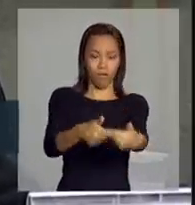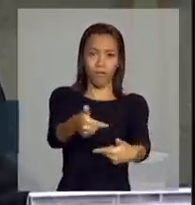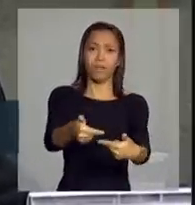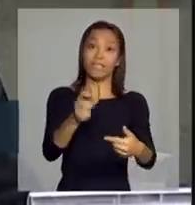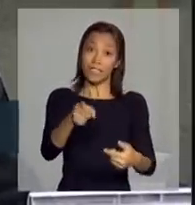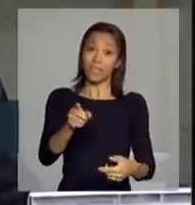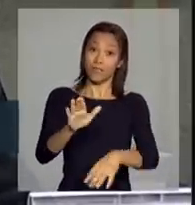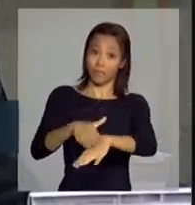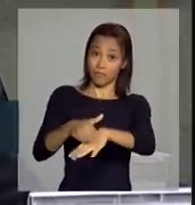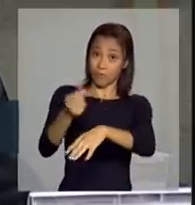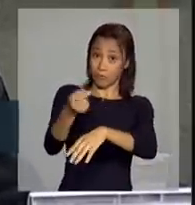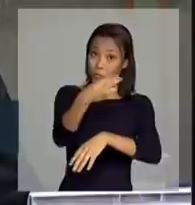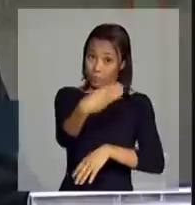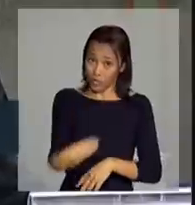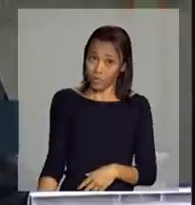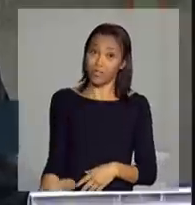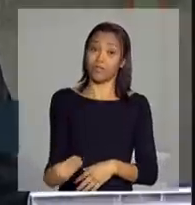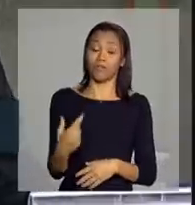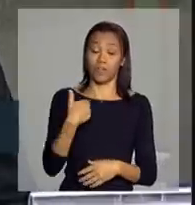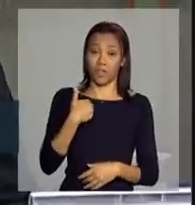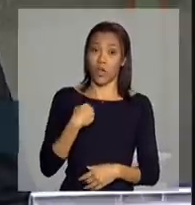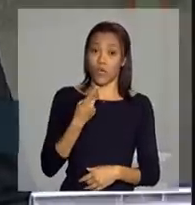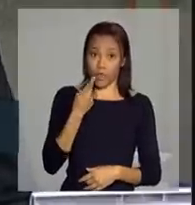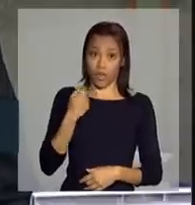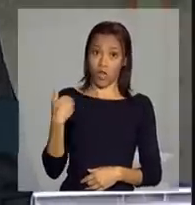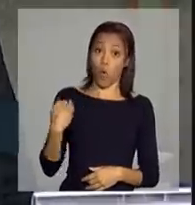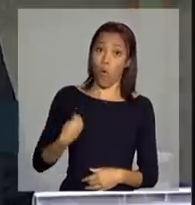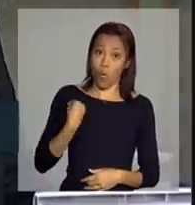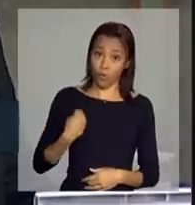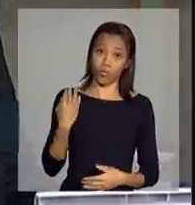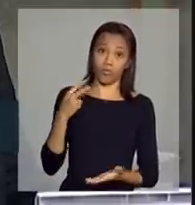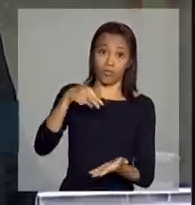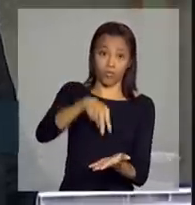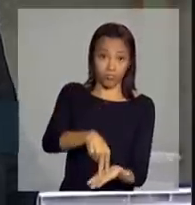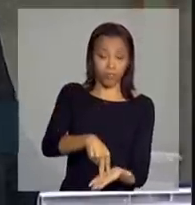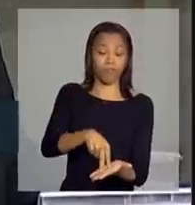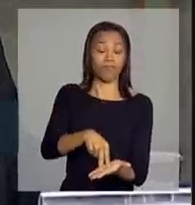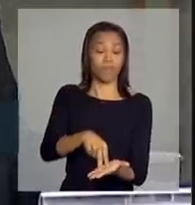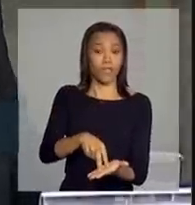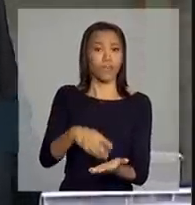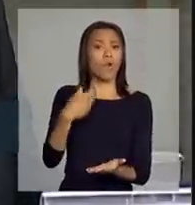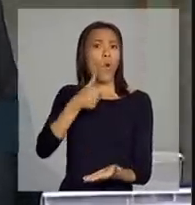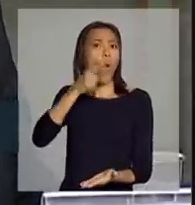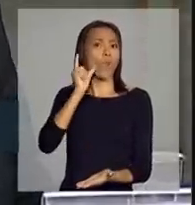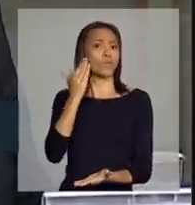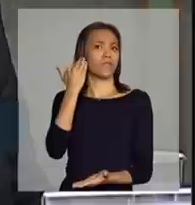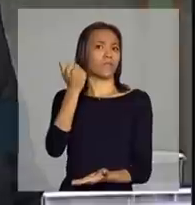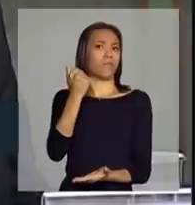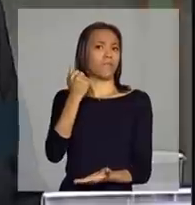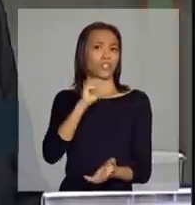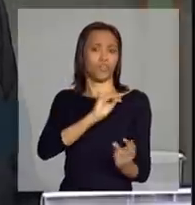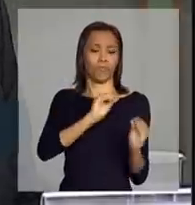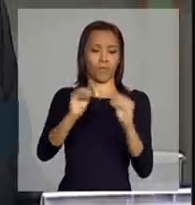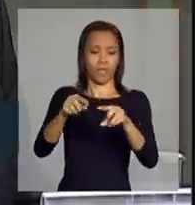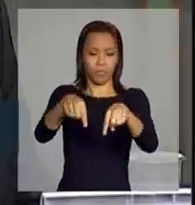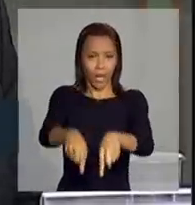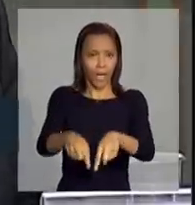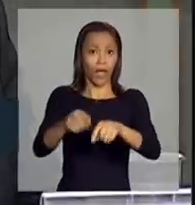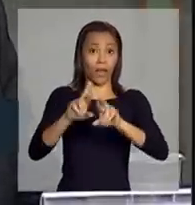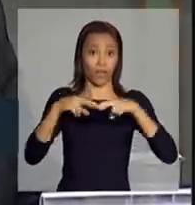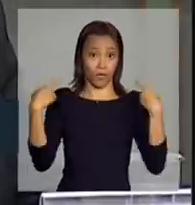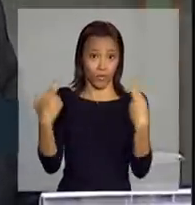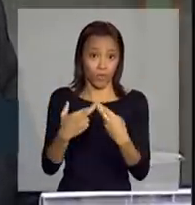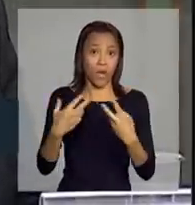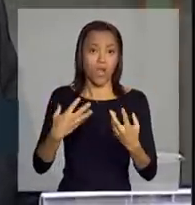parte do ministro, ele é mais do que justo, e eu fiz questão de vir aqui hoje, fiquei sabendo ontem que tinha mudado para cá, fiz questão até para